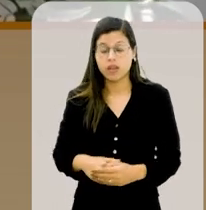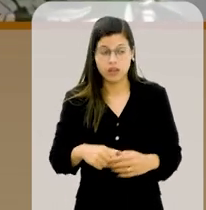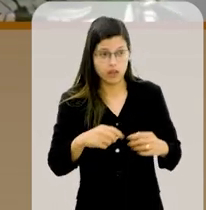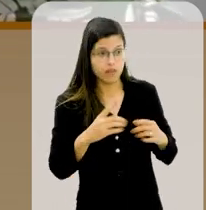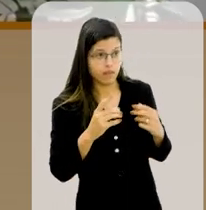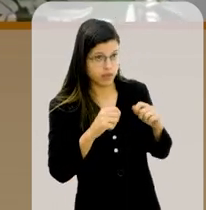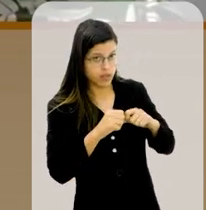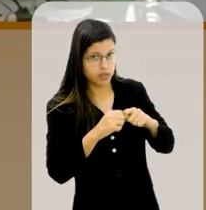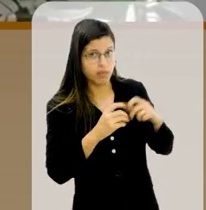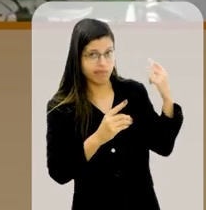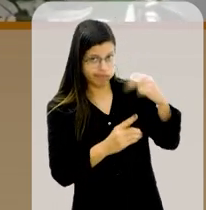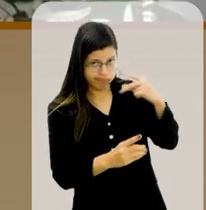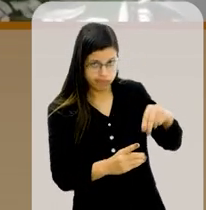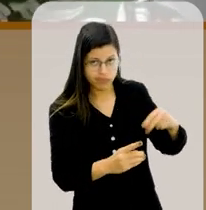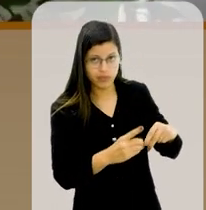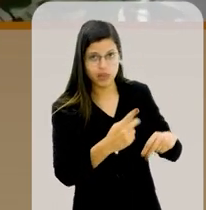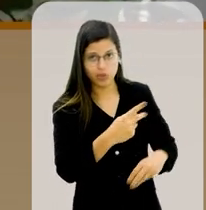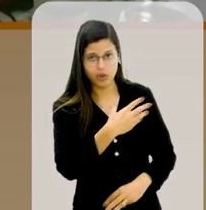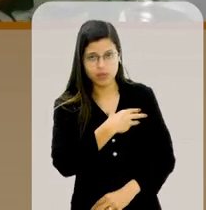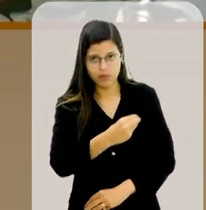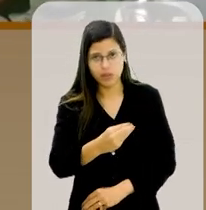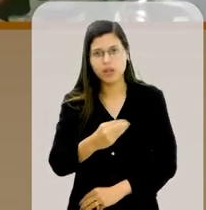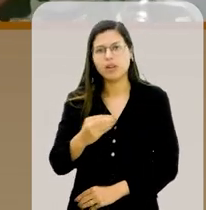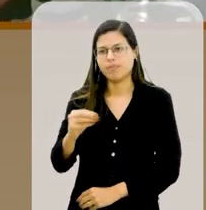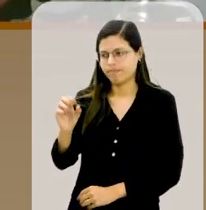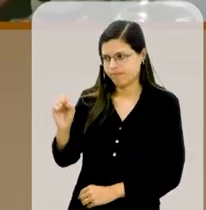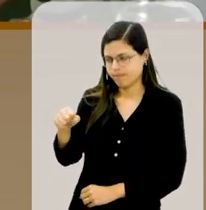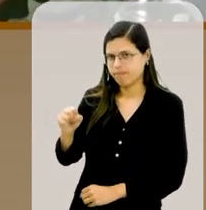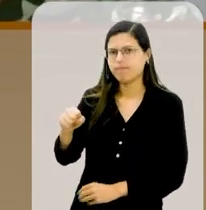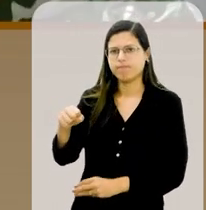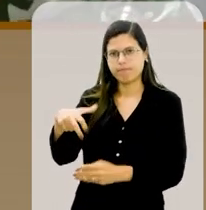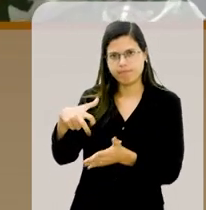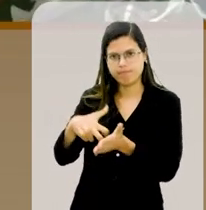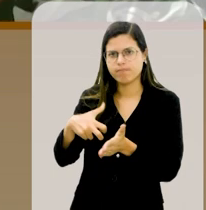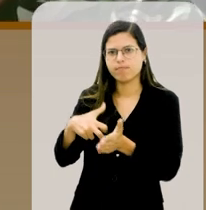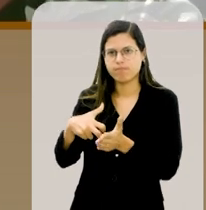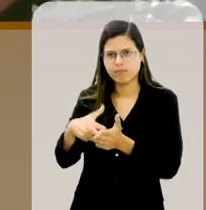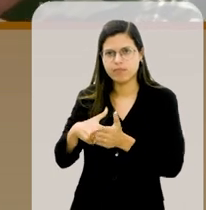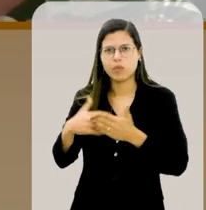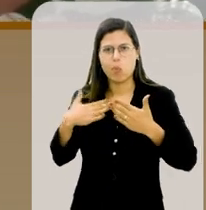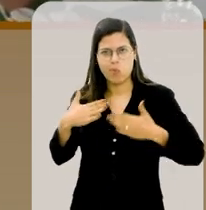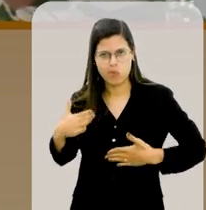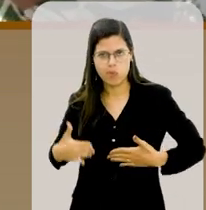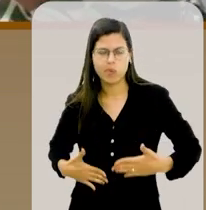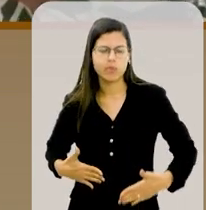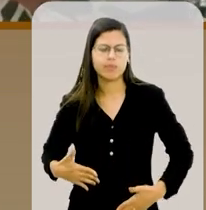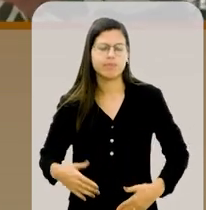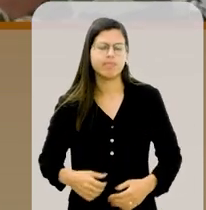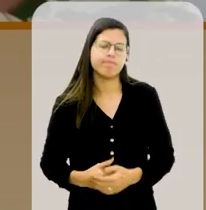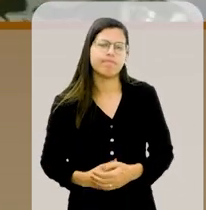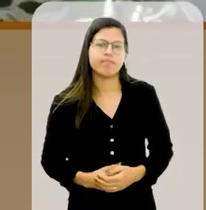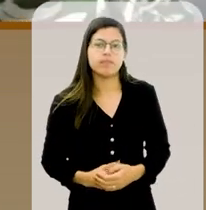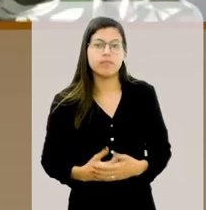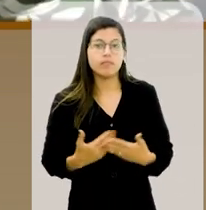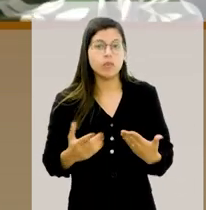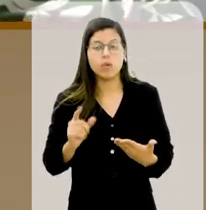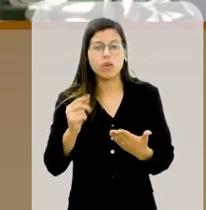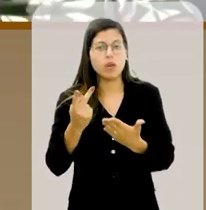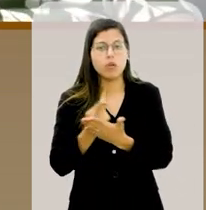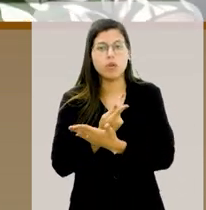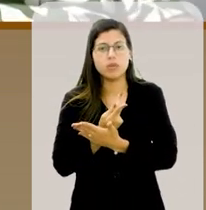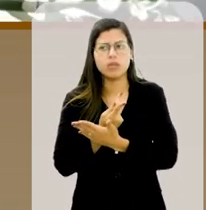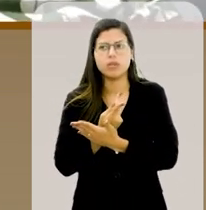as suas filhas fisicamente. Fisicamente. Castigava fisicamente. Exatamente. Então, o é que acontece? Em